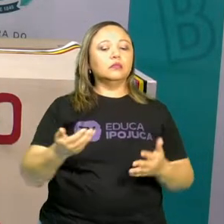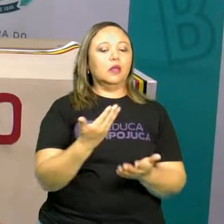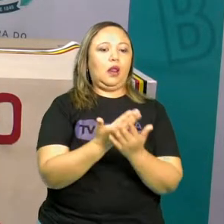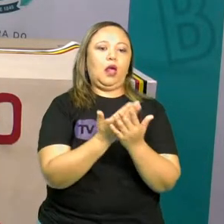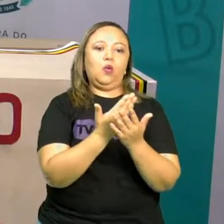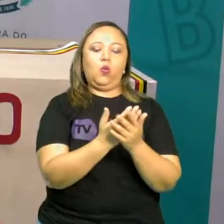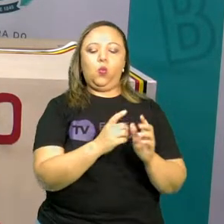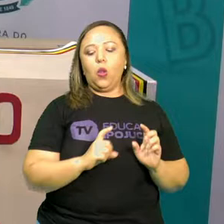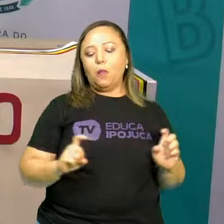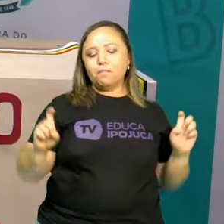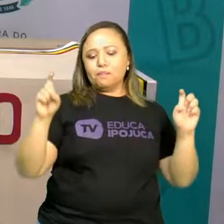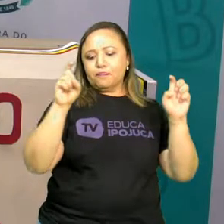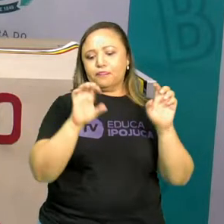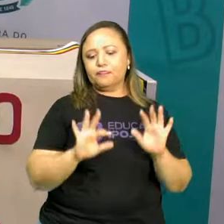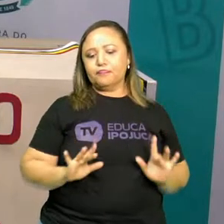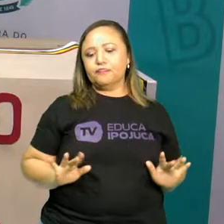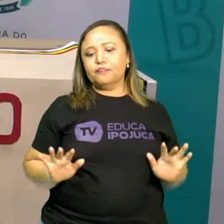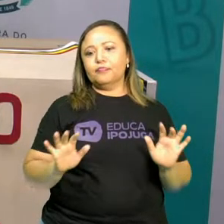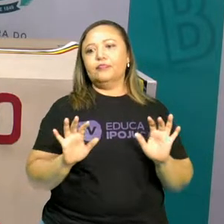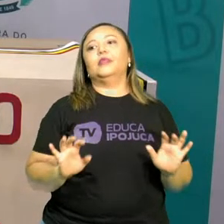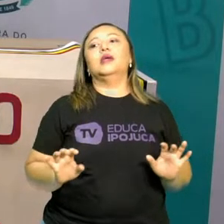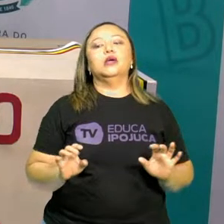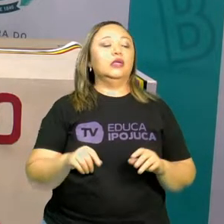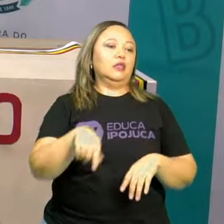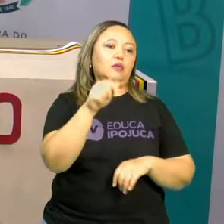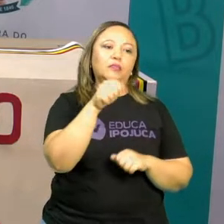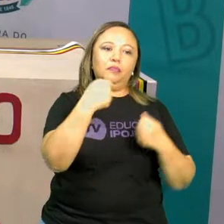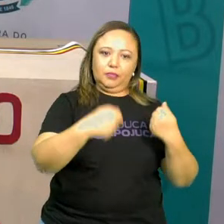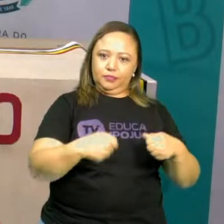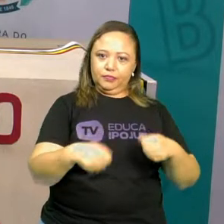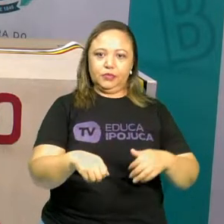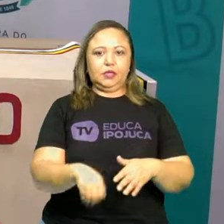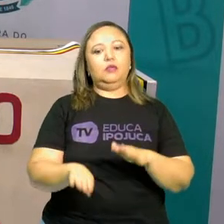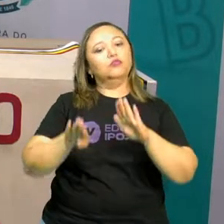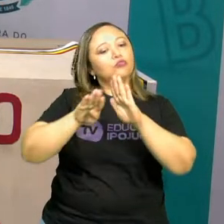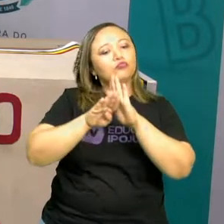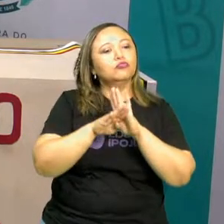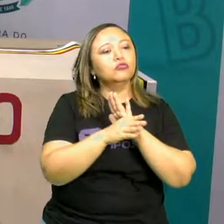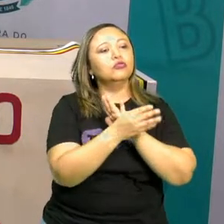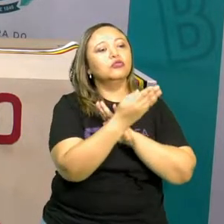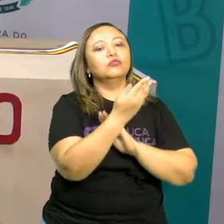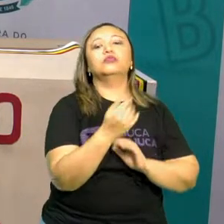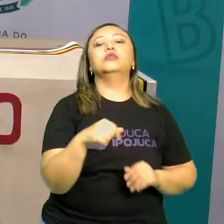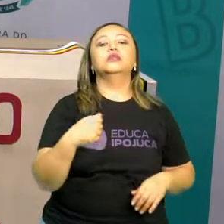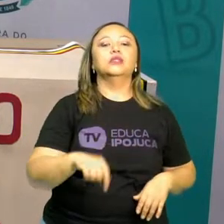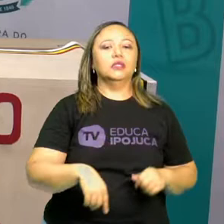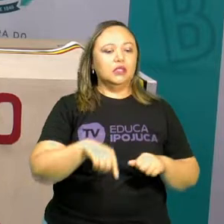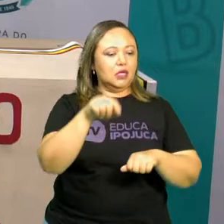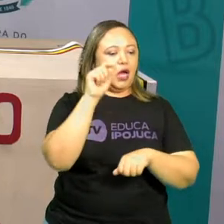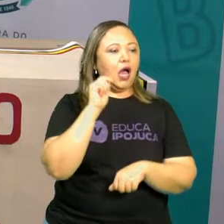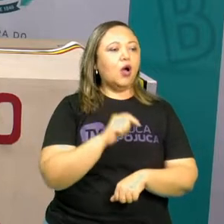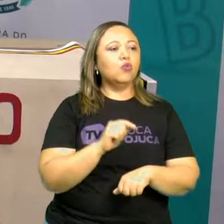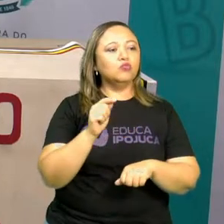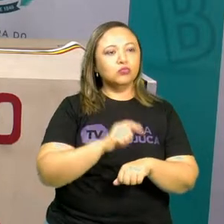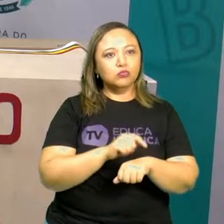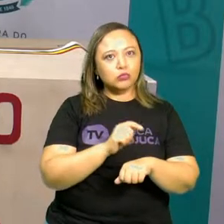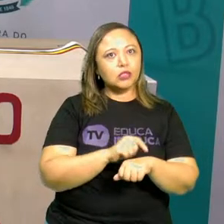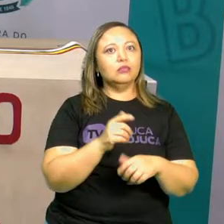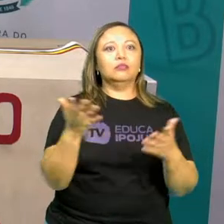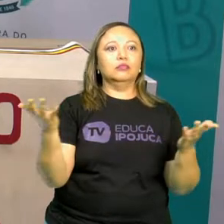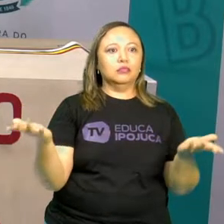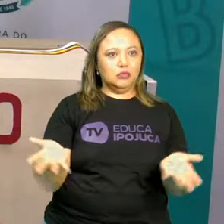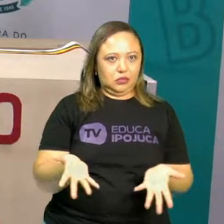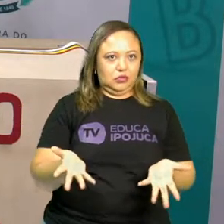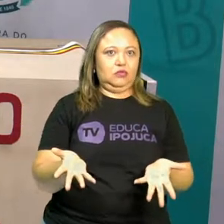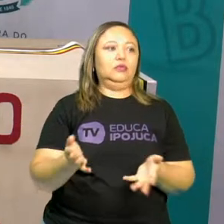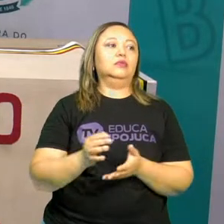ainda e a gente tem que ir se adaptando aos novos tempos. E pra aula de